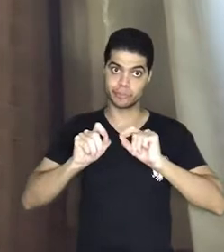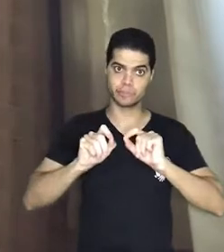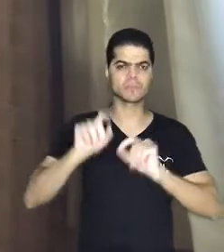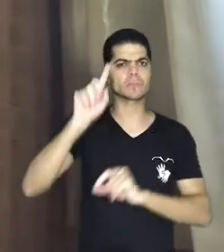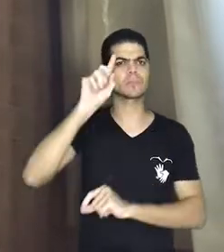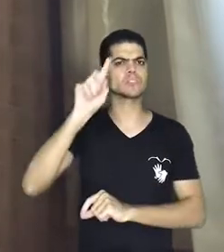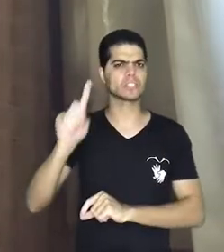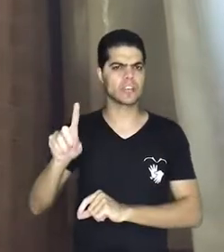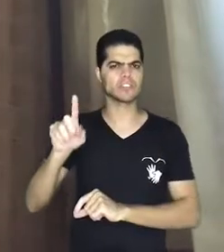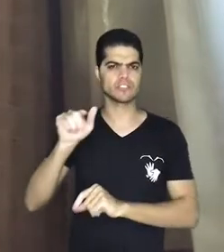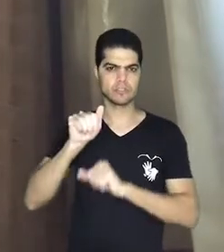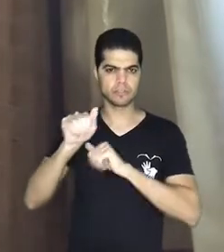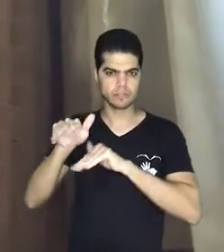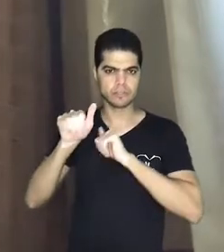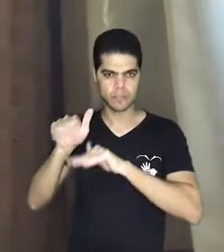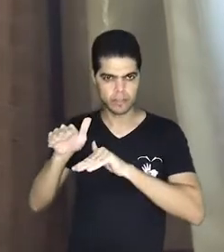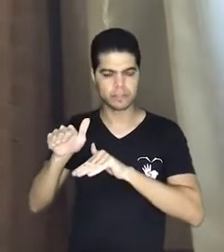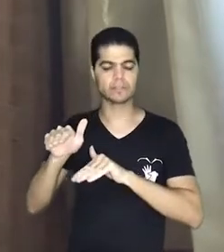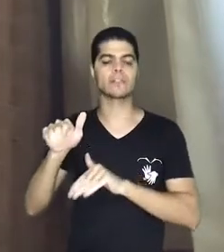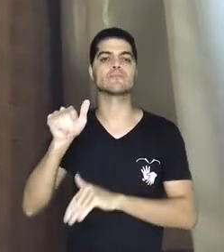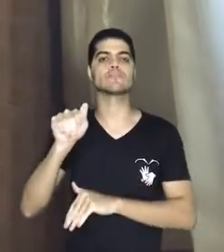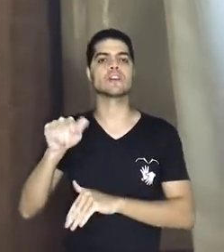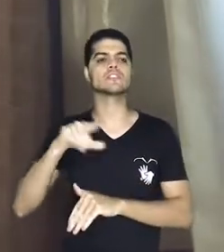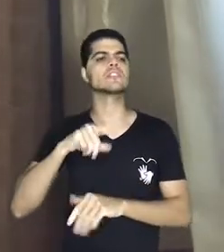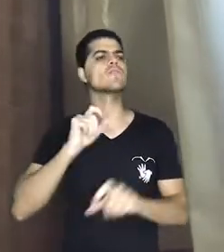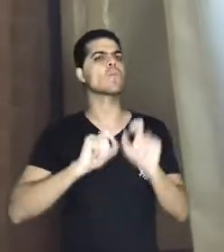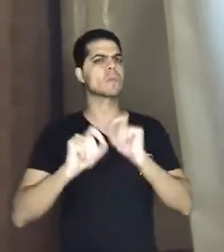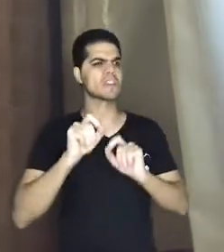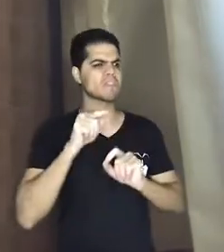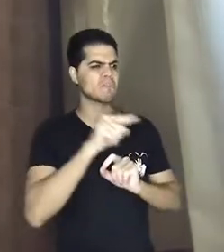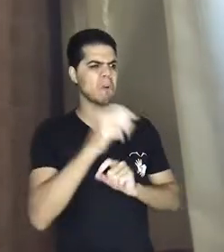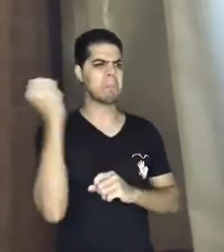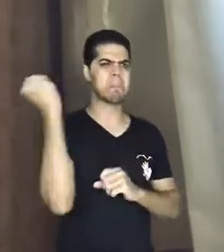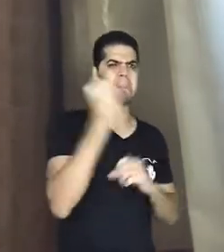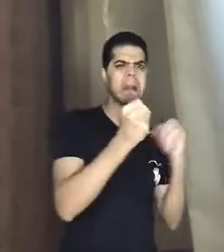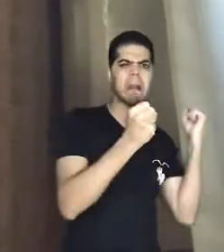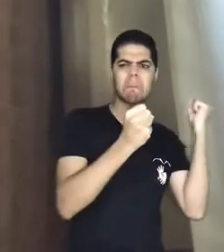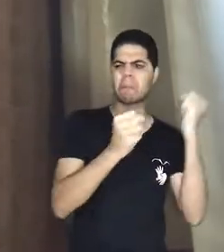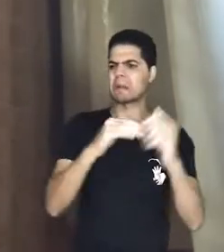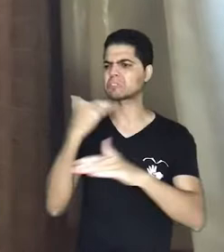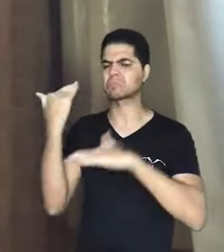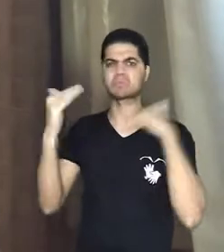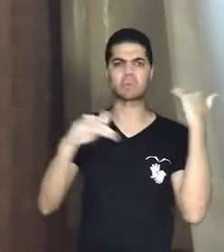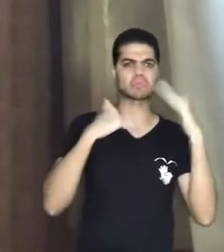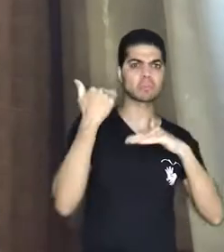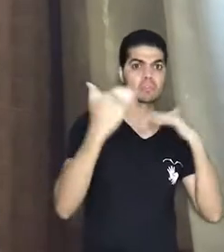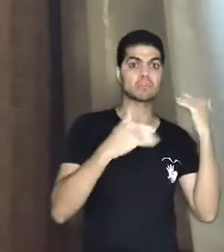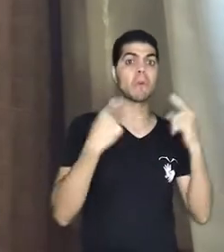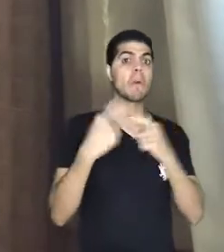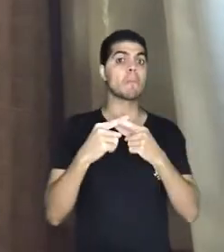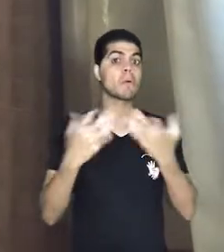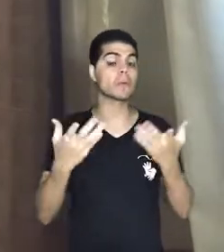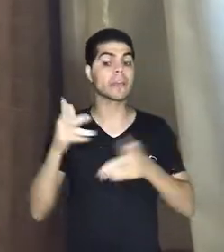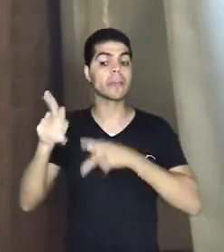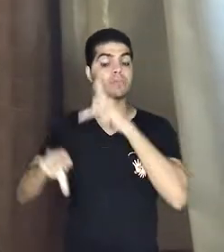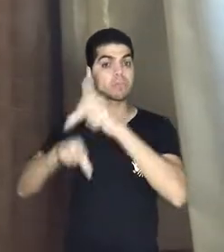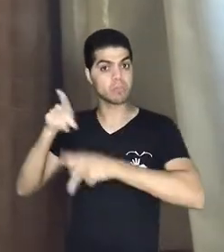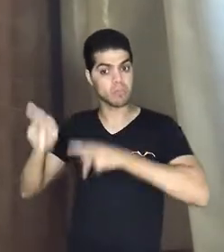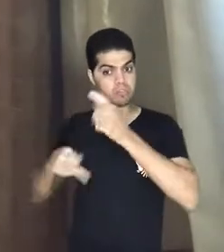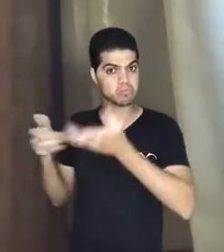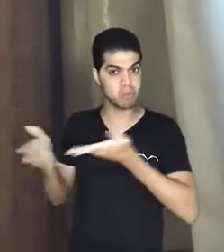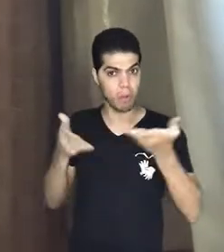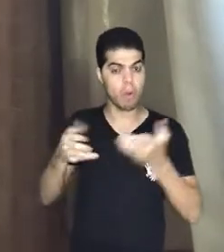de 1822, houve independência e houve morte. Morte a partir das diversas guerras de dependência promovidas pelo povo